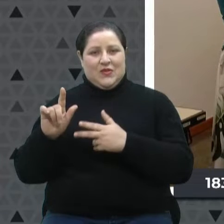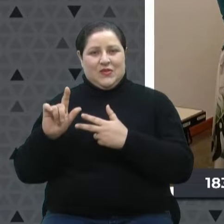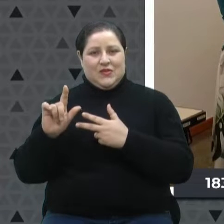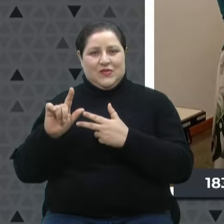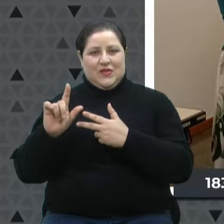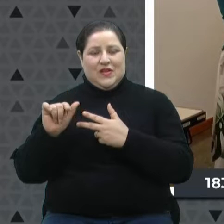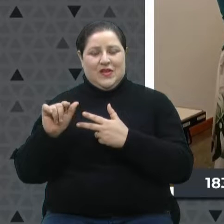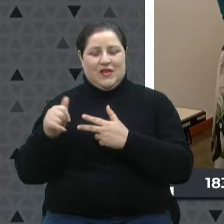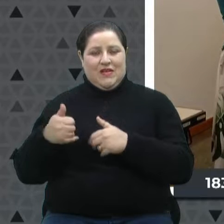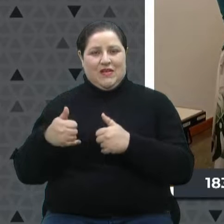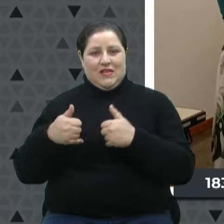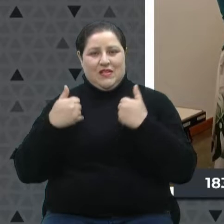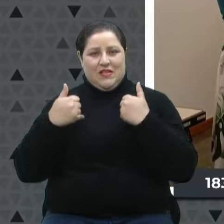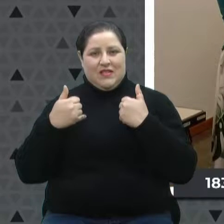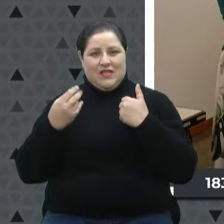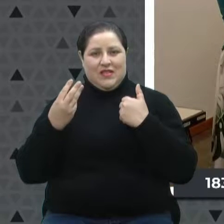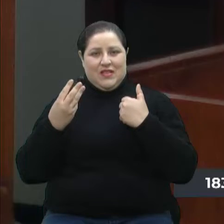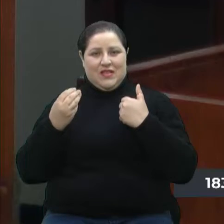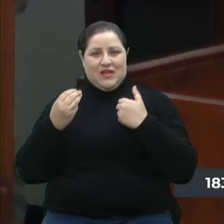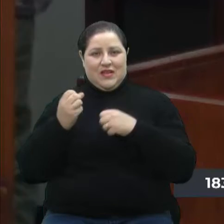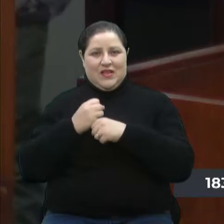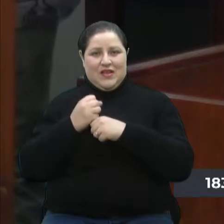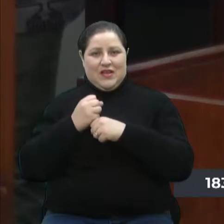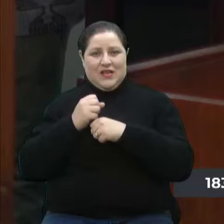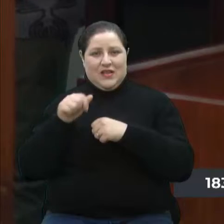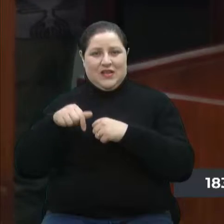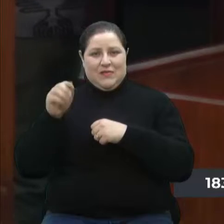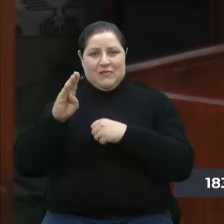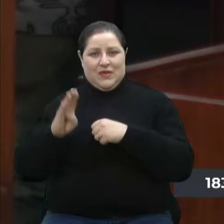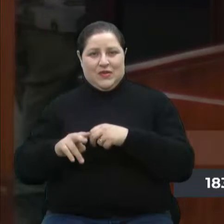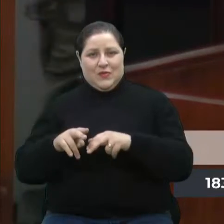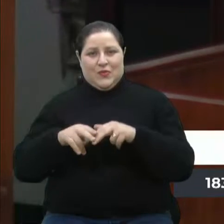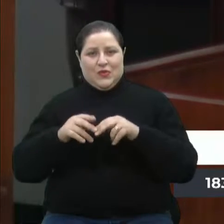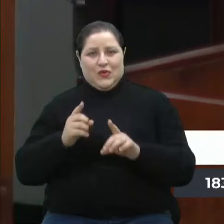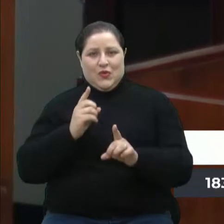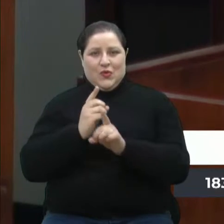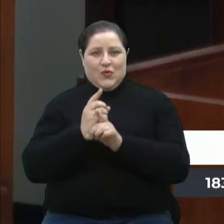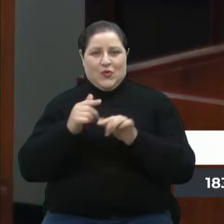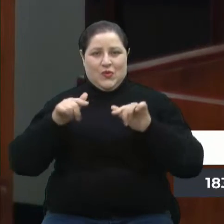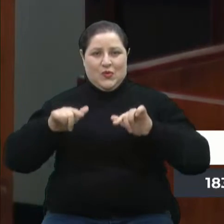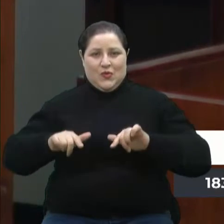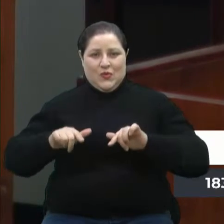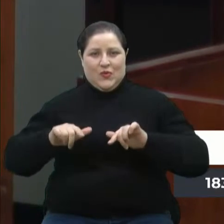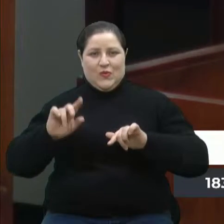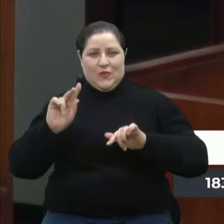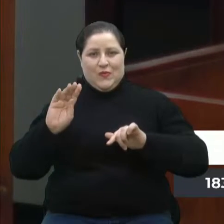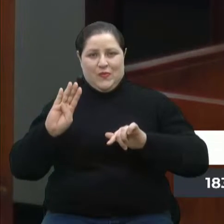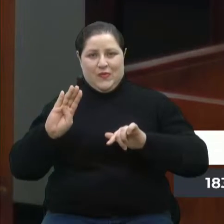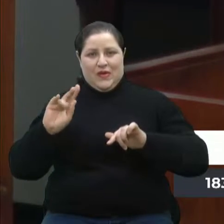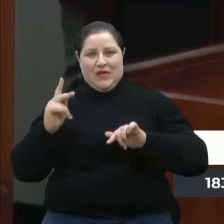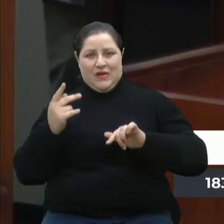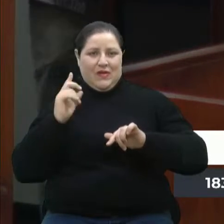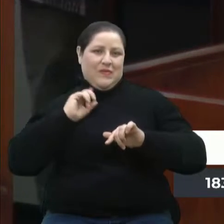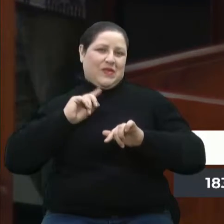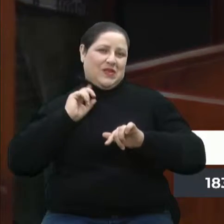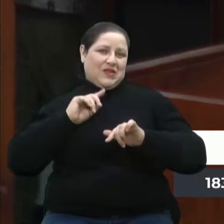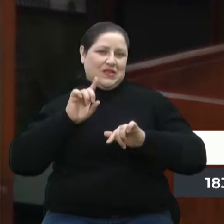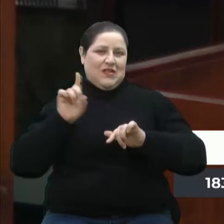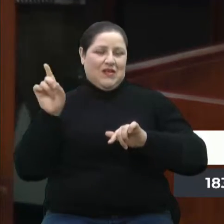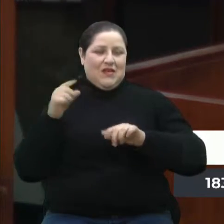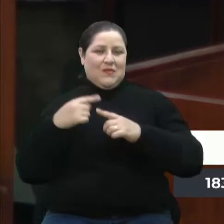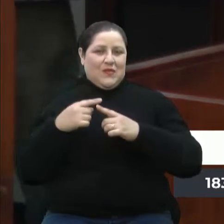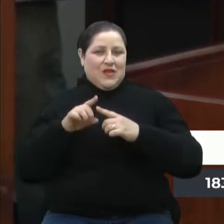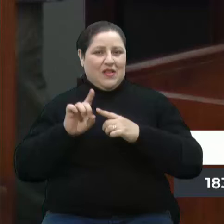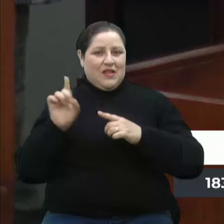completa 30 anos no Brasil. Aliás, por isso o encontro foi realizado em Belo Horizonte, Minas Gerais, porque lá